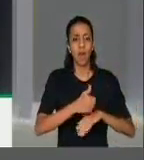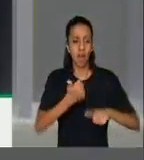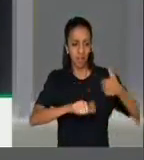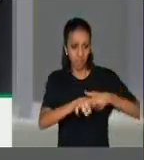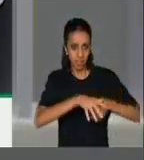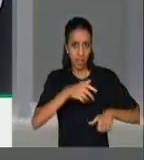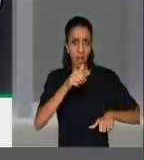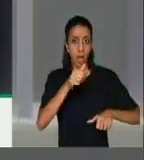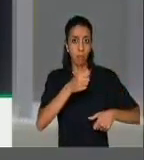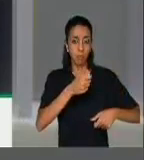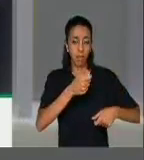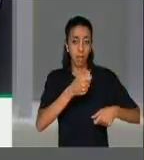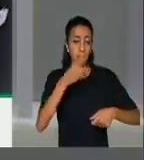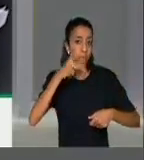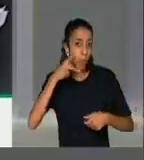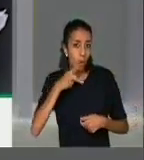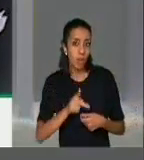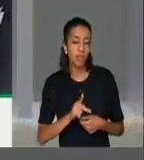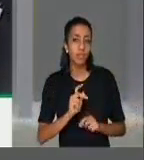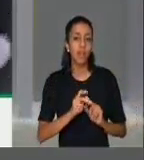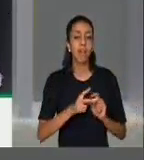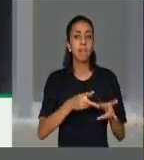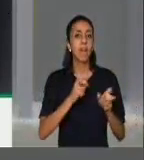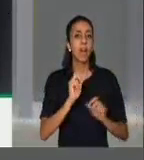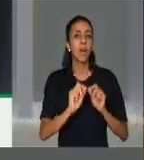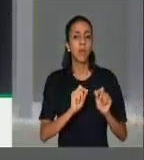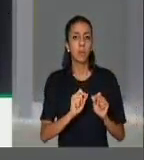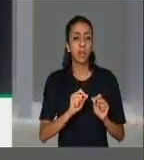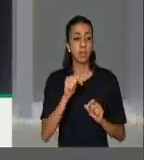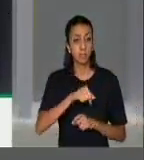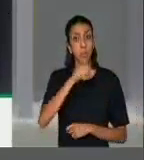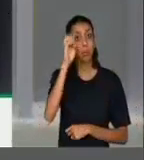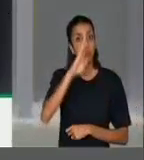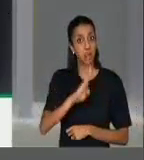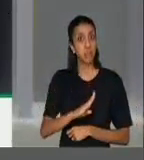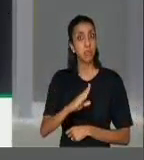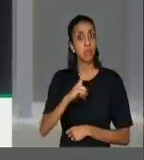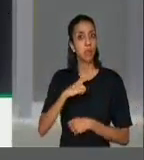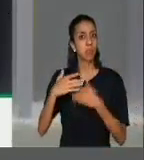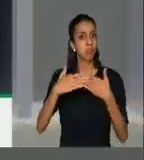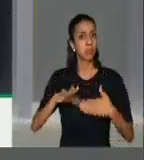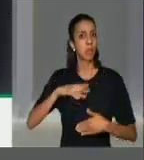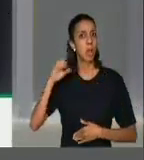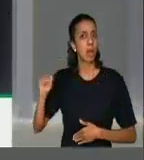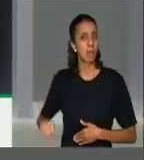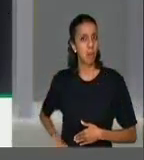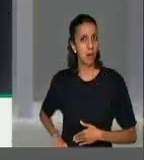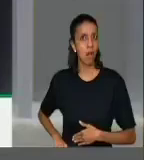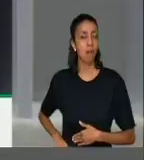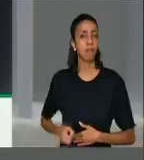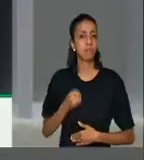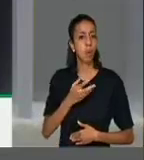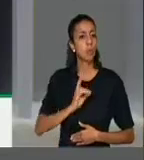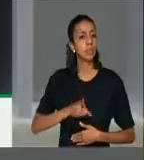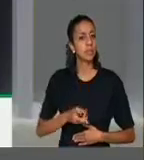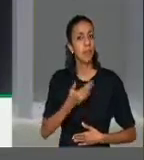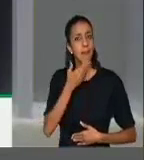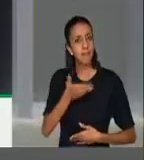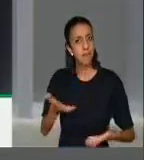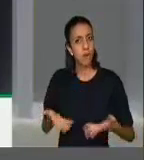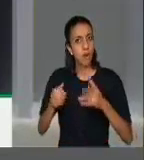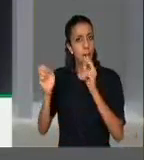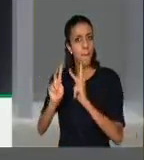à tradição de diplomacia brasileira e de promover a paz